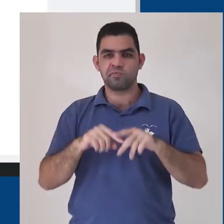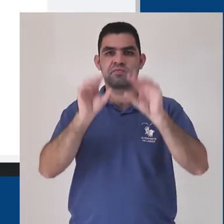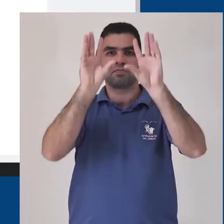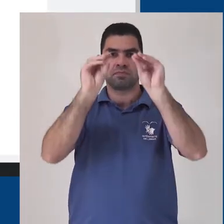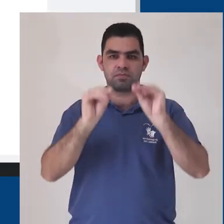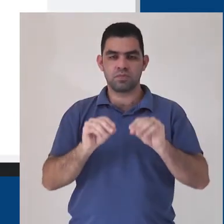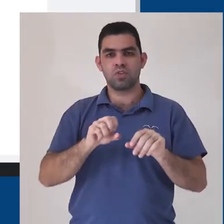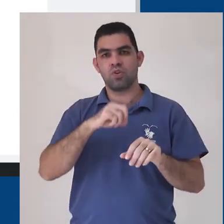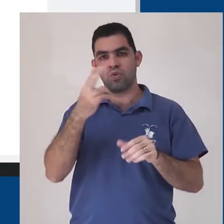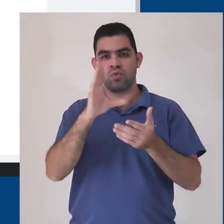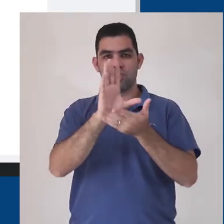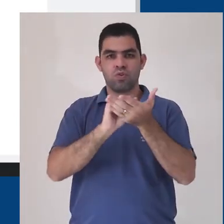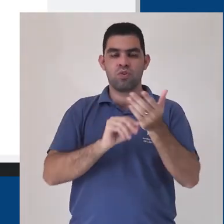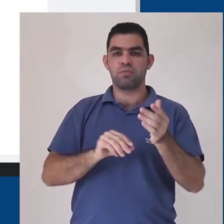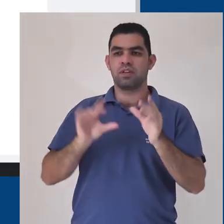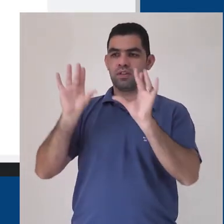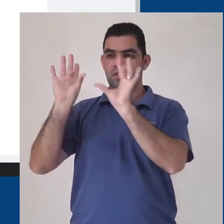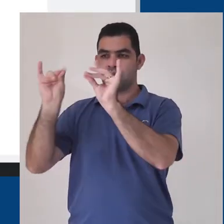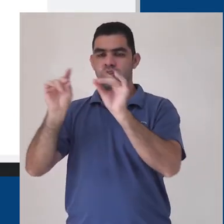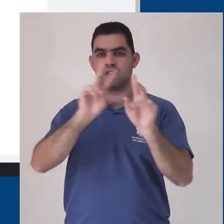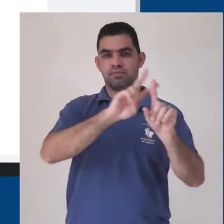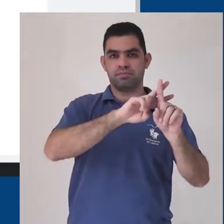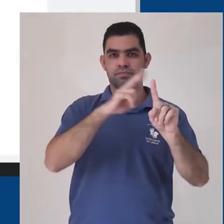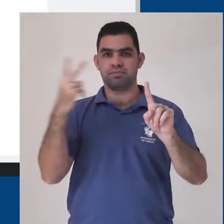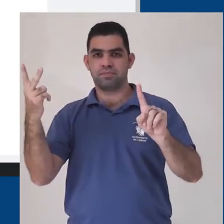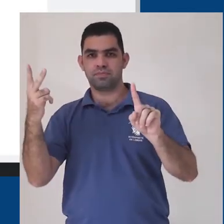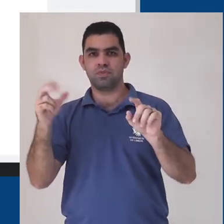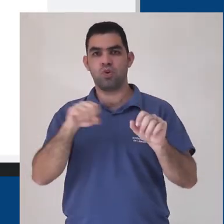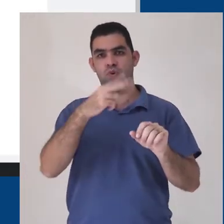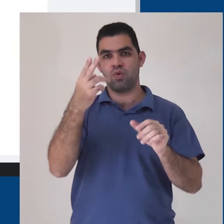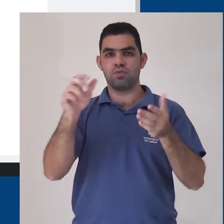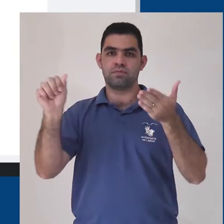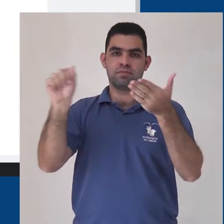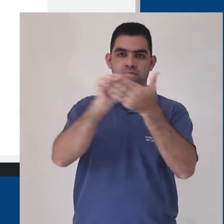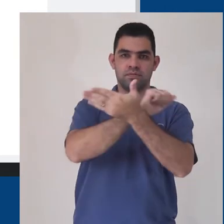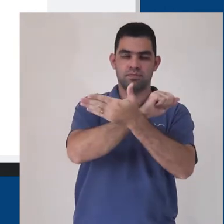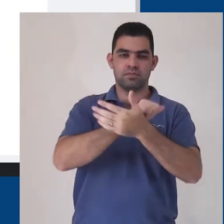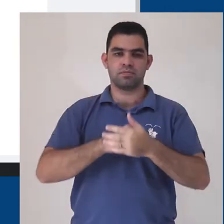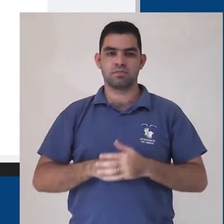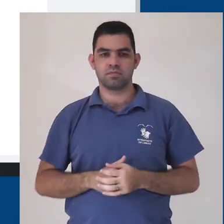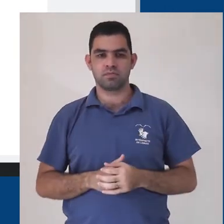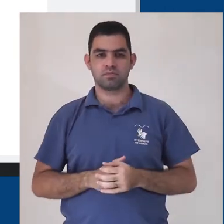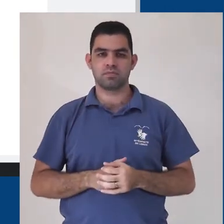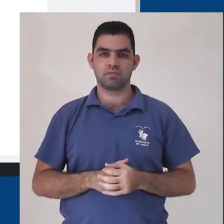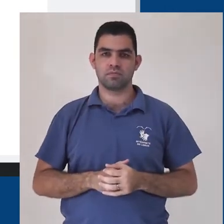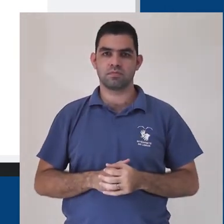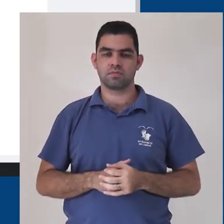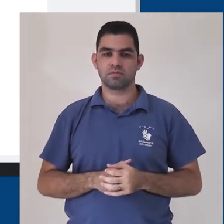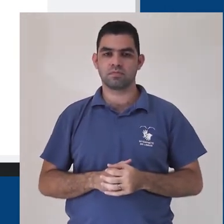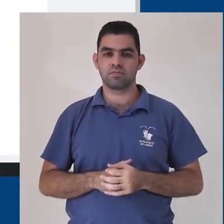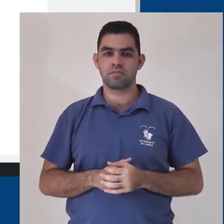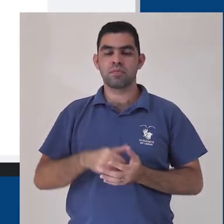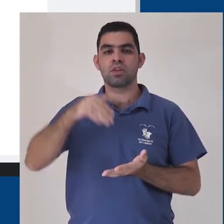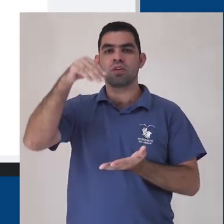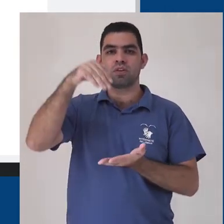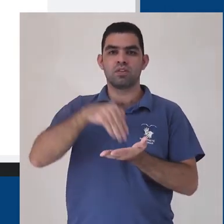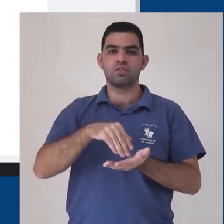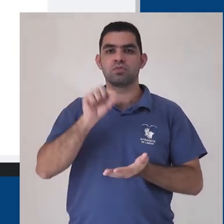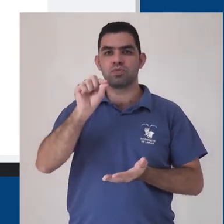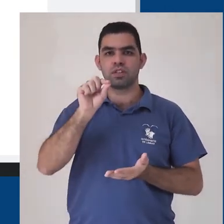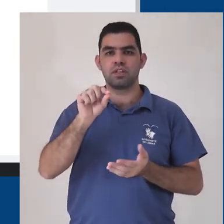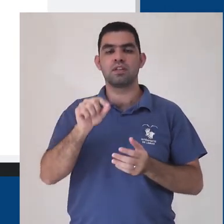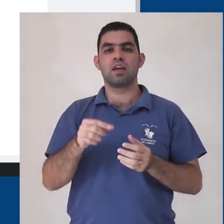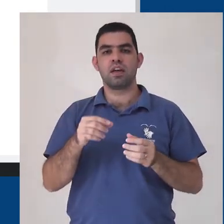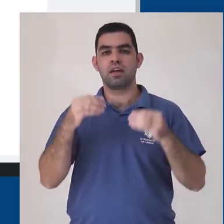duplicá-la e pode também excluir ela. O penúltimo item do nosso menu lateral é a opção